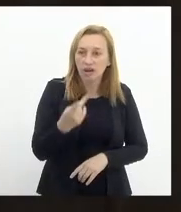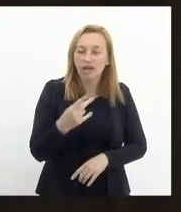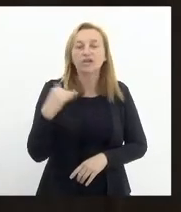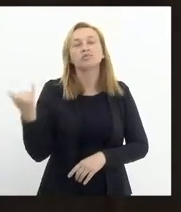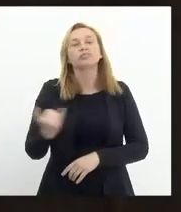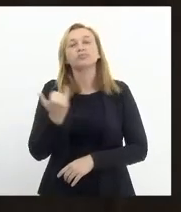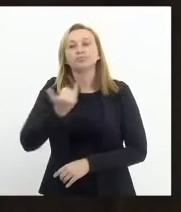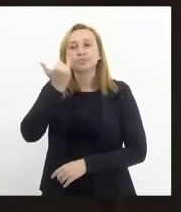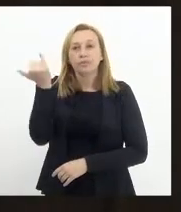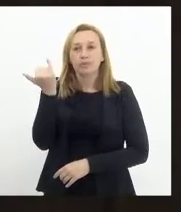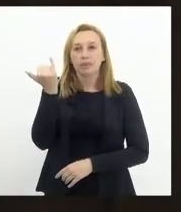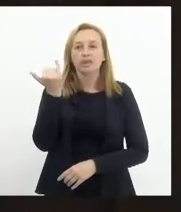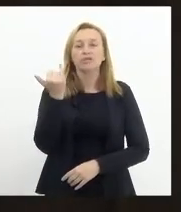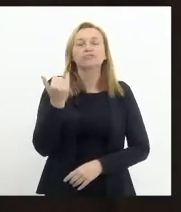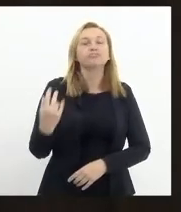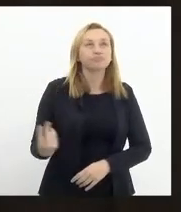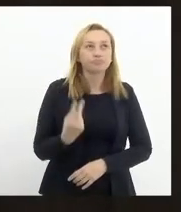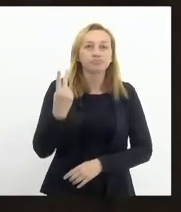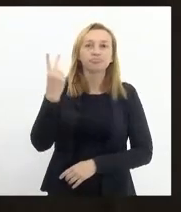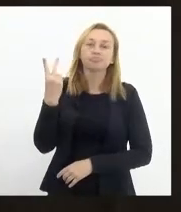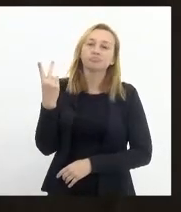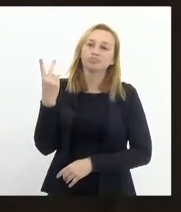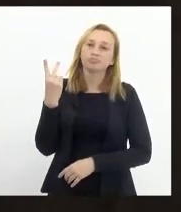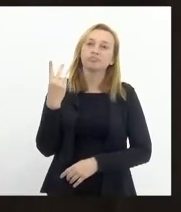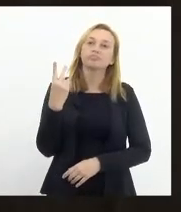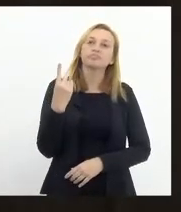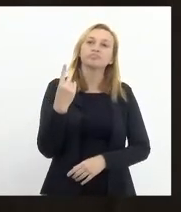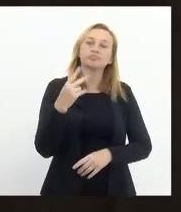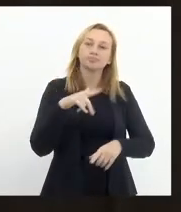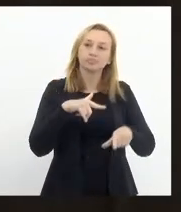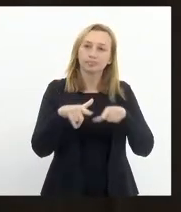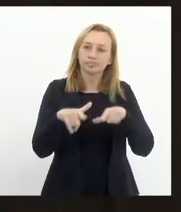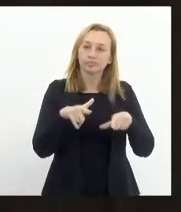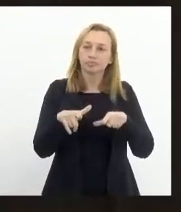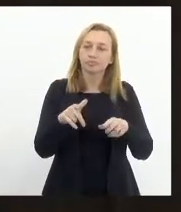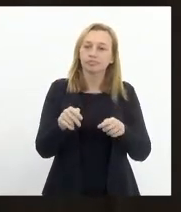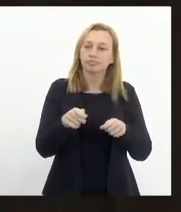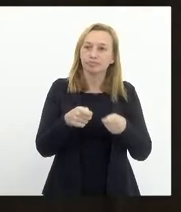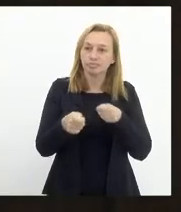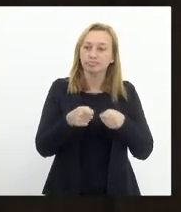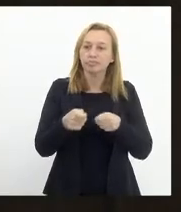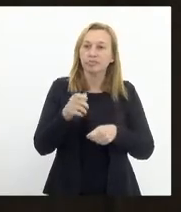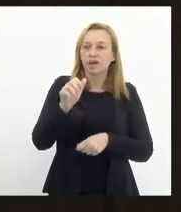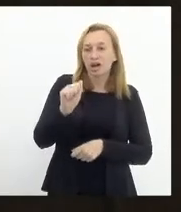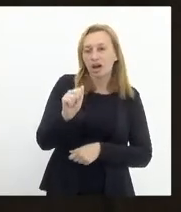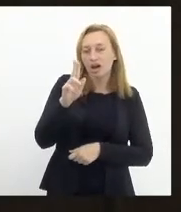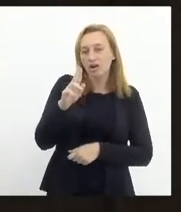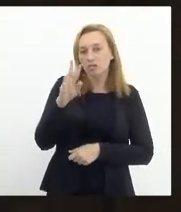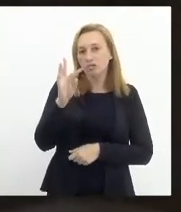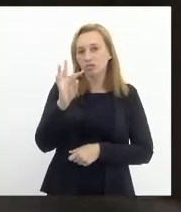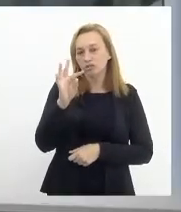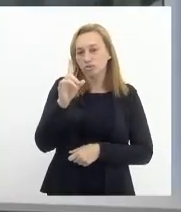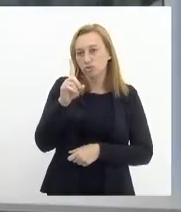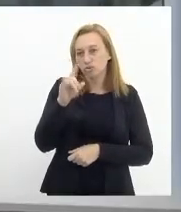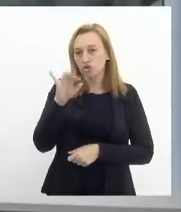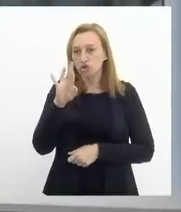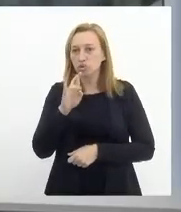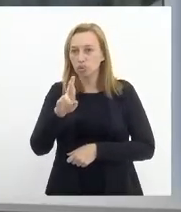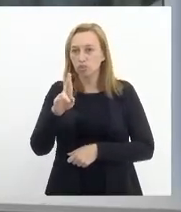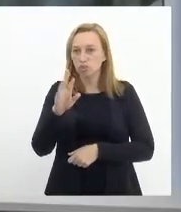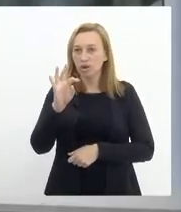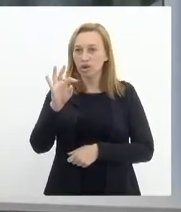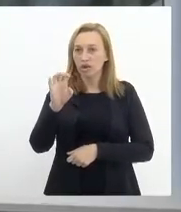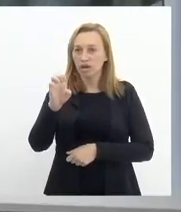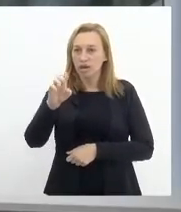importância deste valiosíssimo cargo de controle, que é o auditor externo do Tribunal de Contas do Estado. Parabéns a